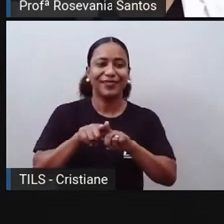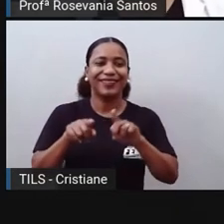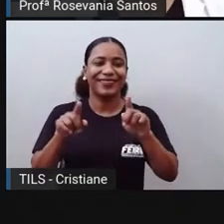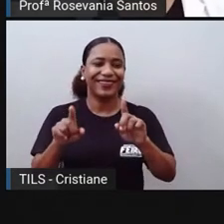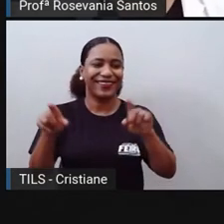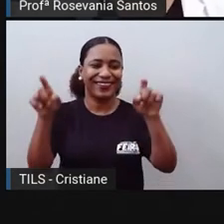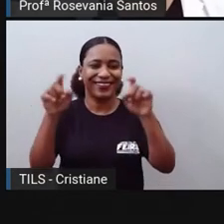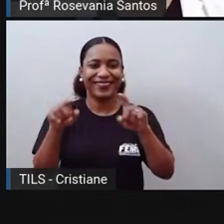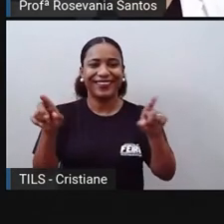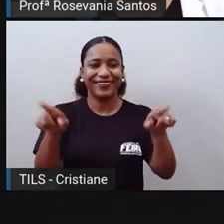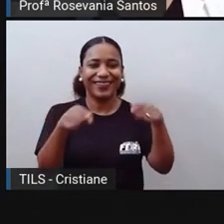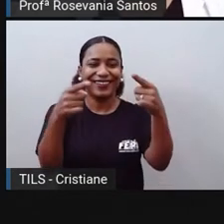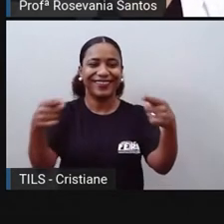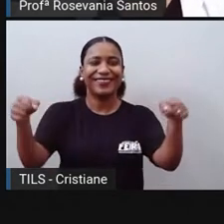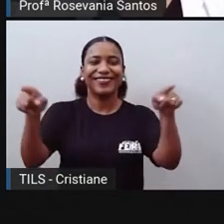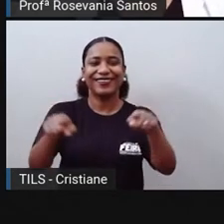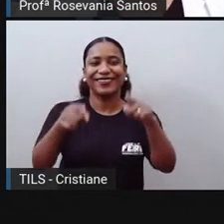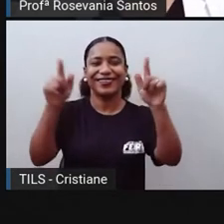ele é uma coisa global,